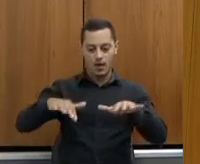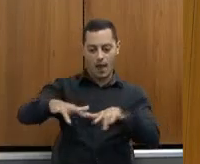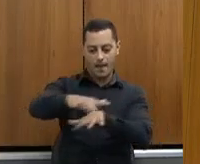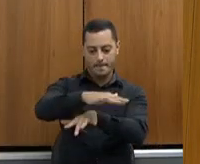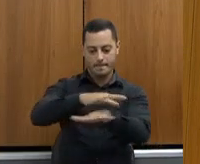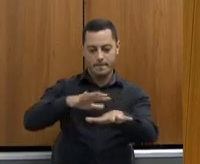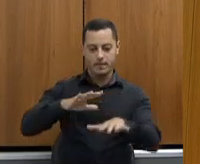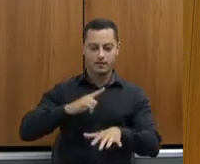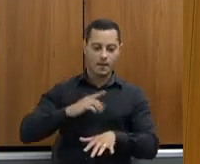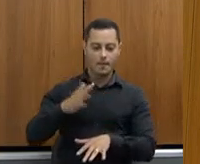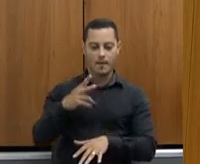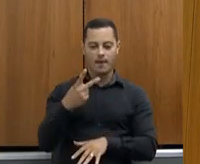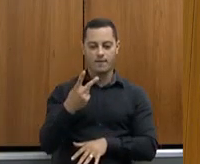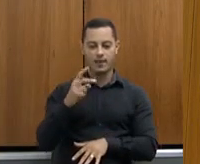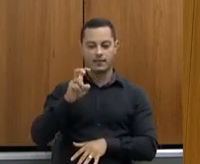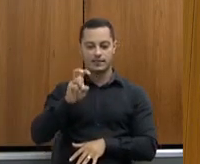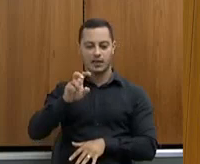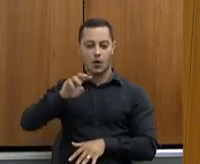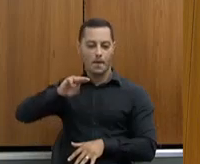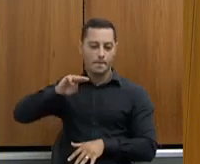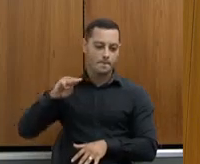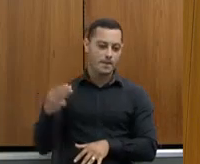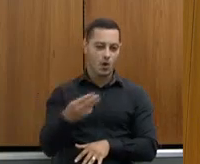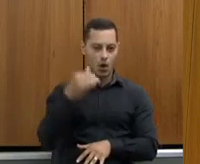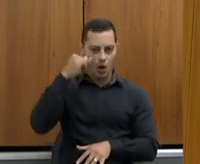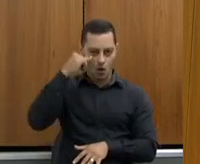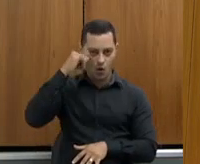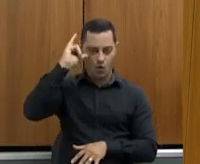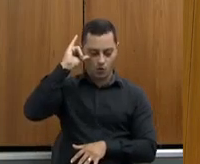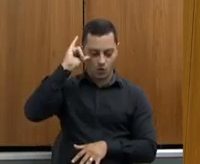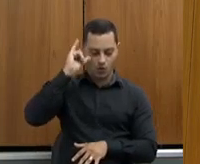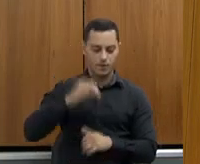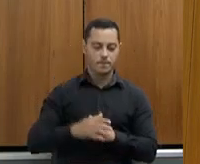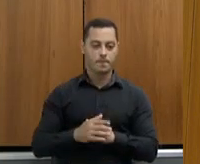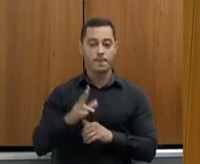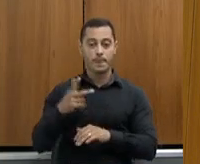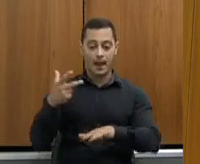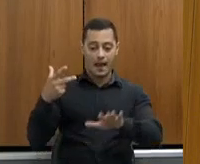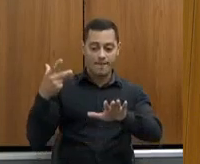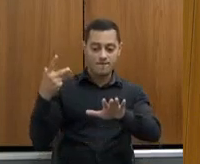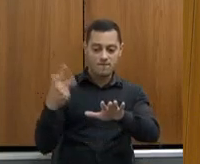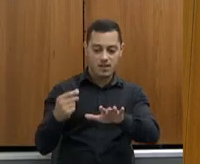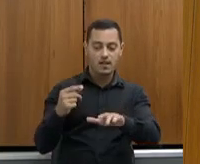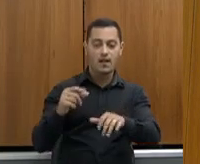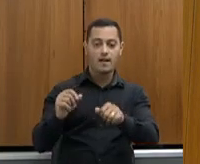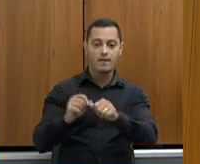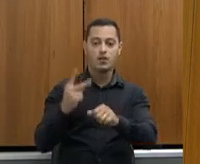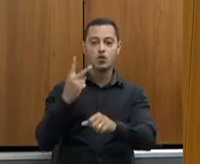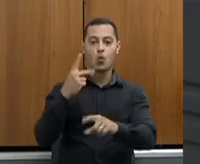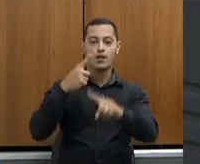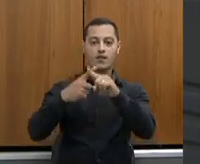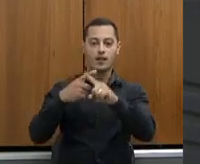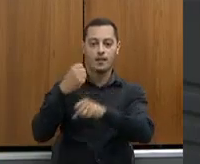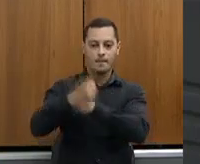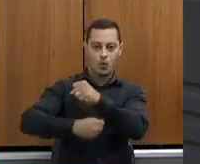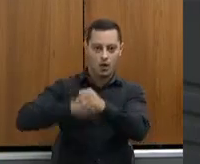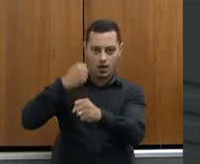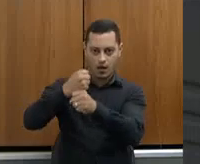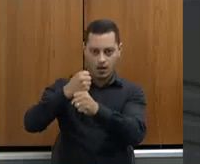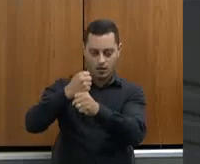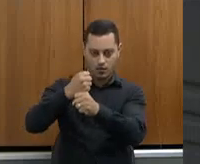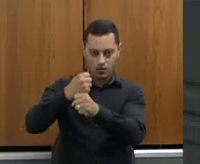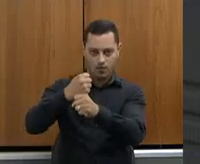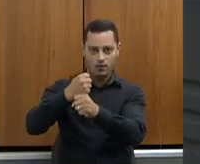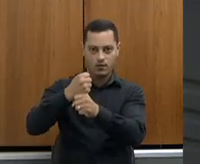25 milhões de cabeças, a vacinação de aftose era feita duas vezes por ano, animais